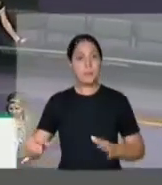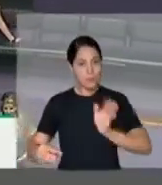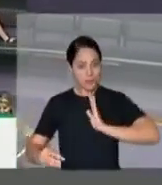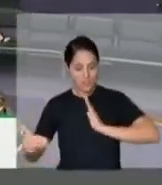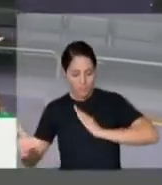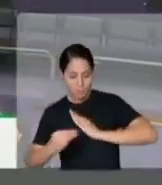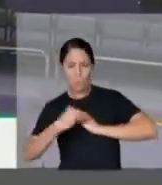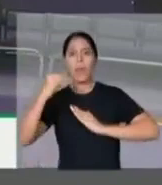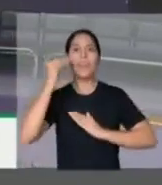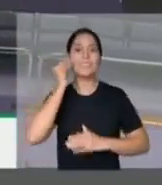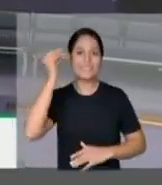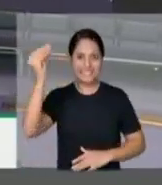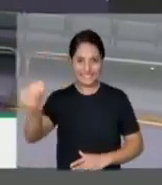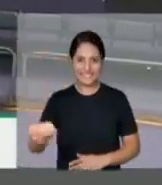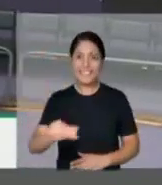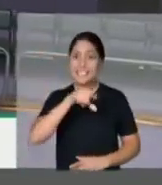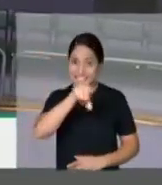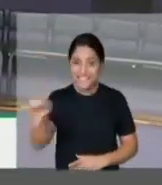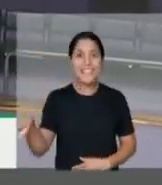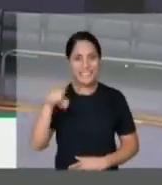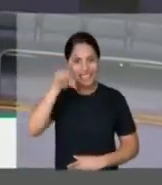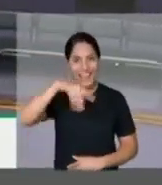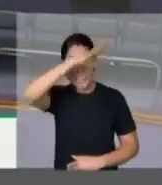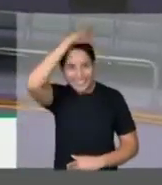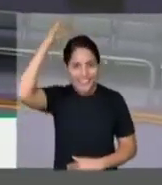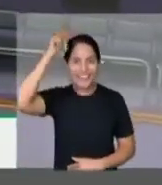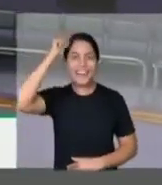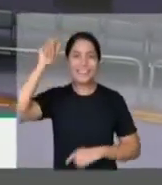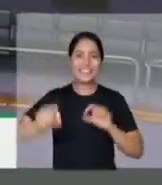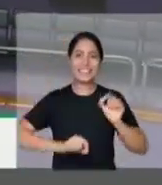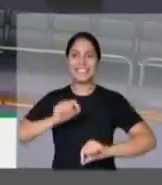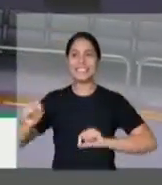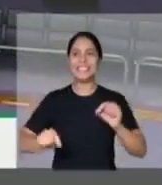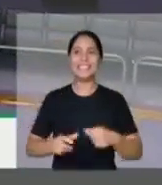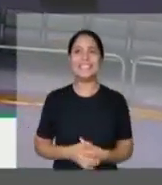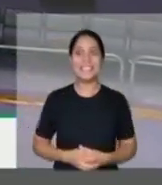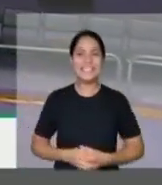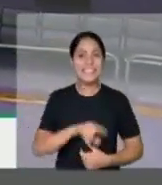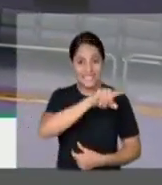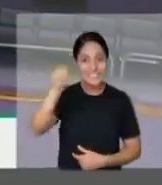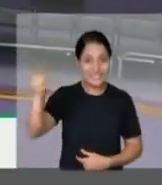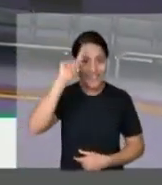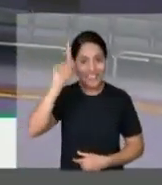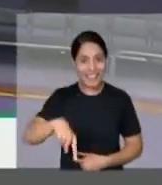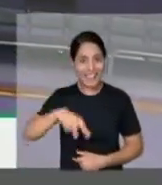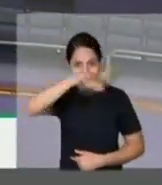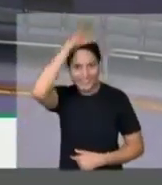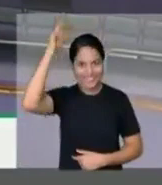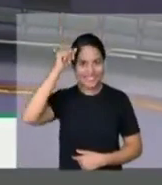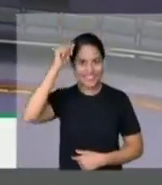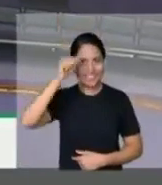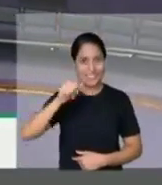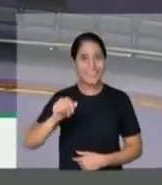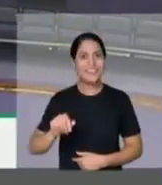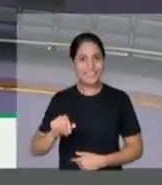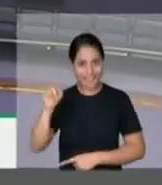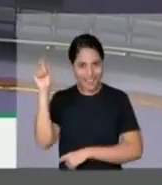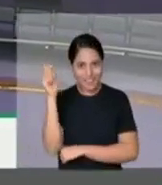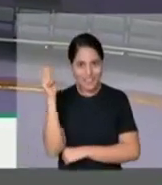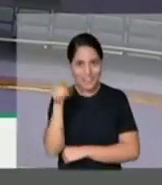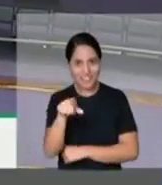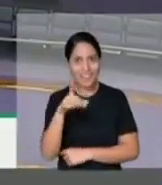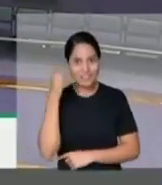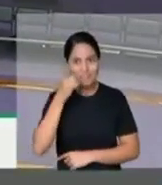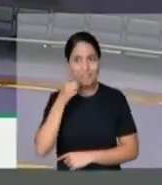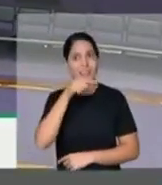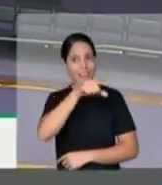Gente, são do Amazonas também ou não? Só do Amazonas? Beijo do Rio Grande do Sul. Tem deputado do